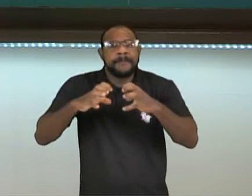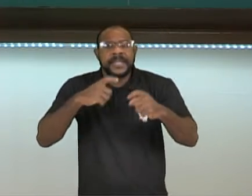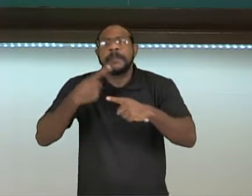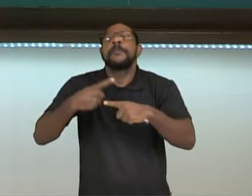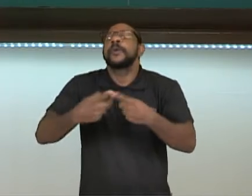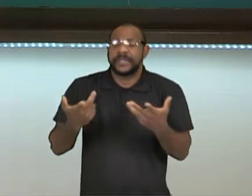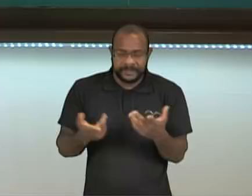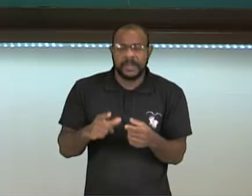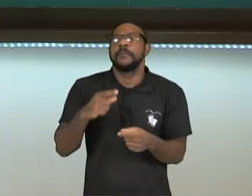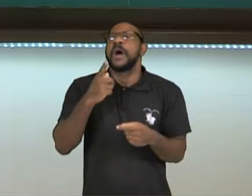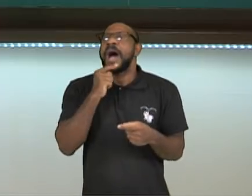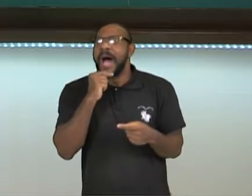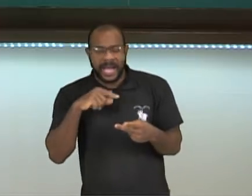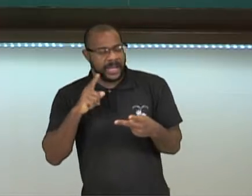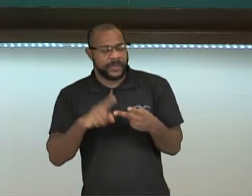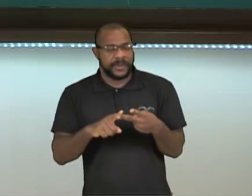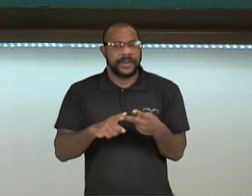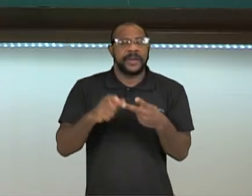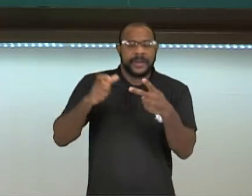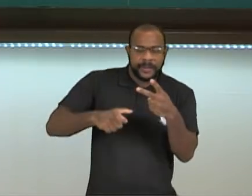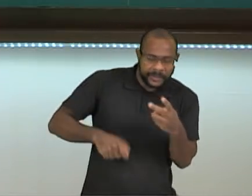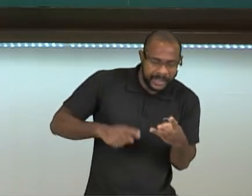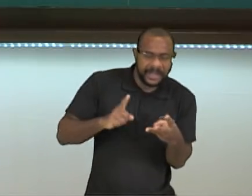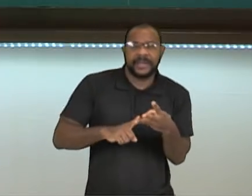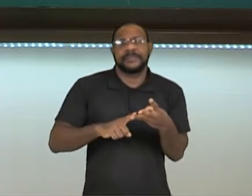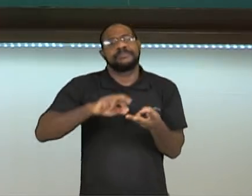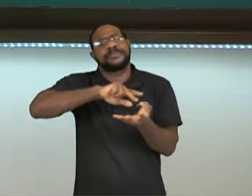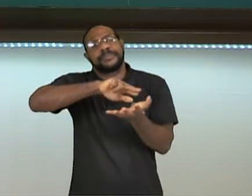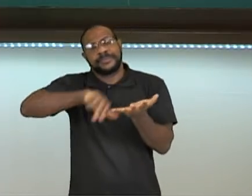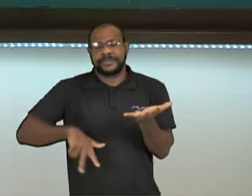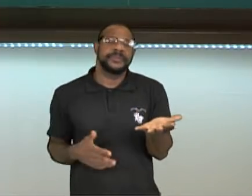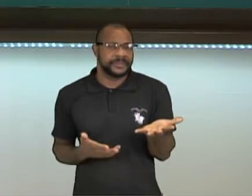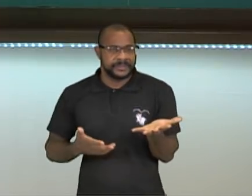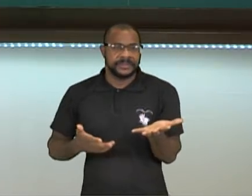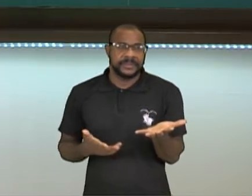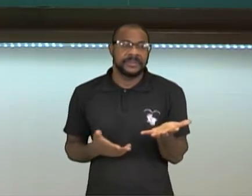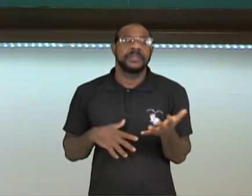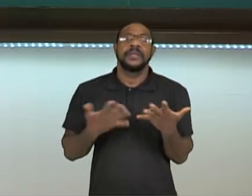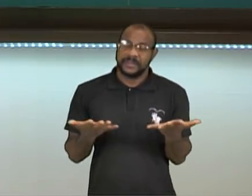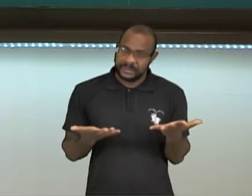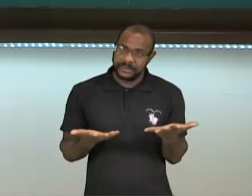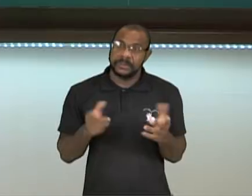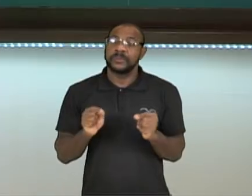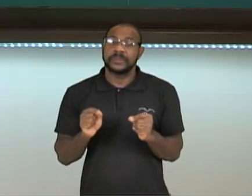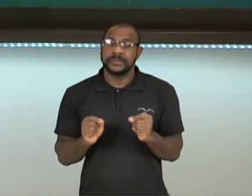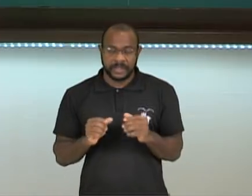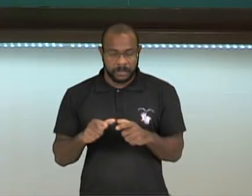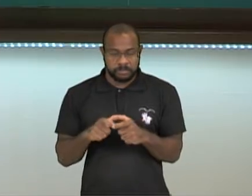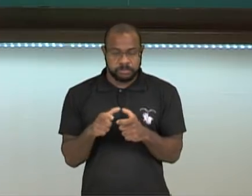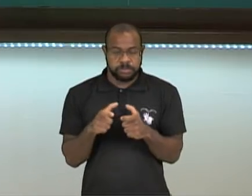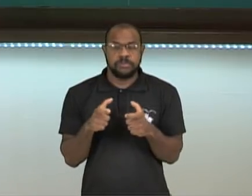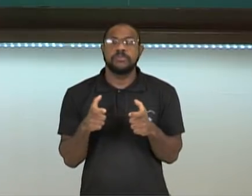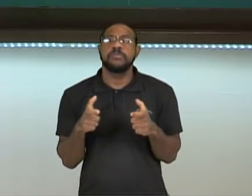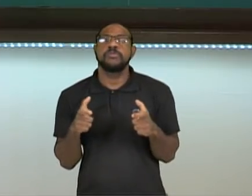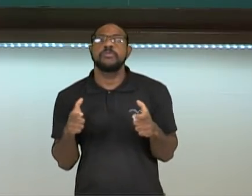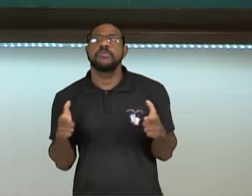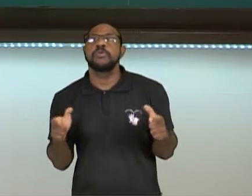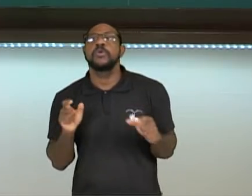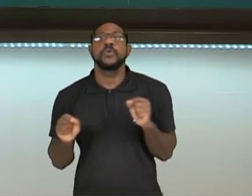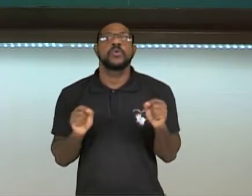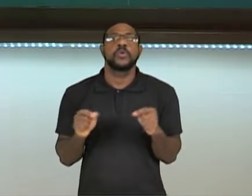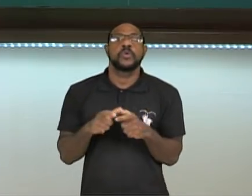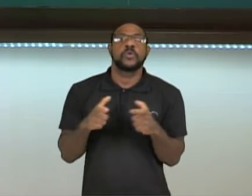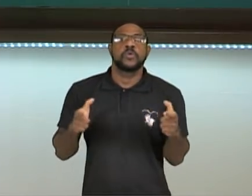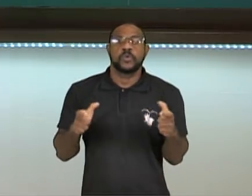por água, eles brigam por todos os motivos. E isso é que está levando a aumentar o